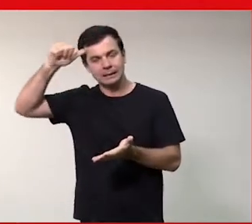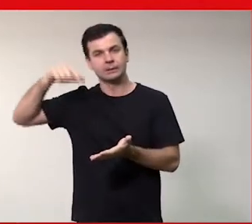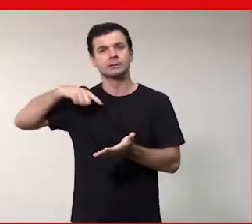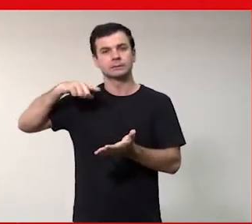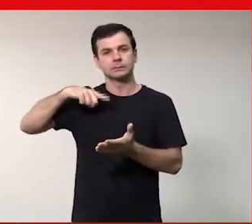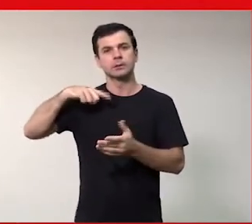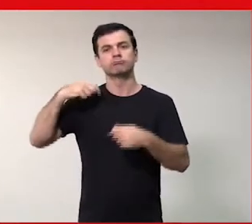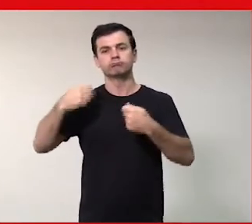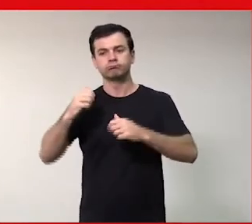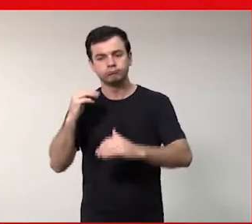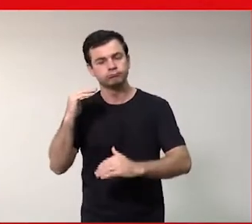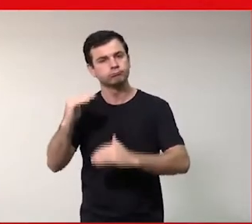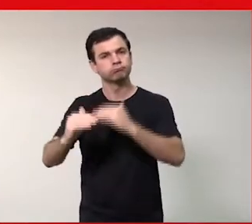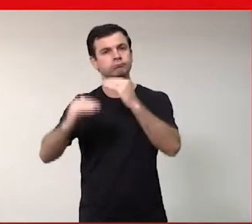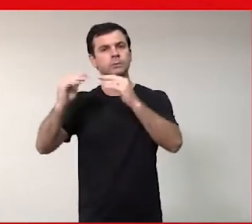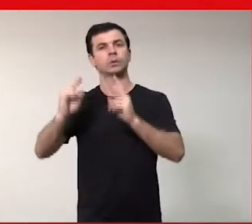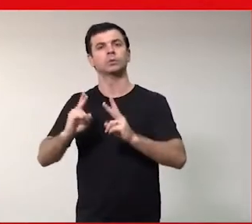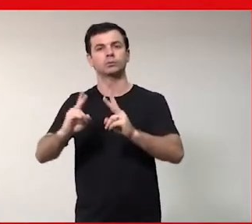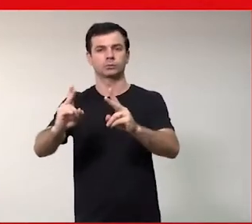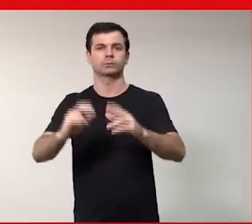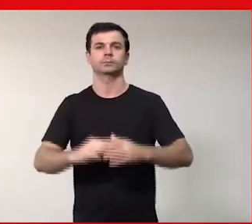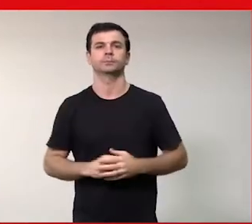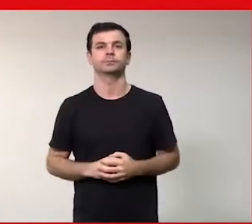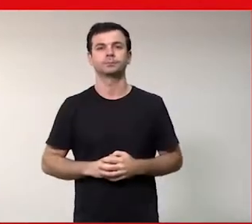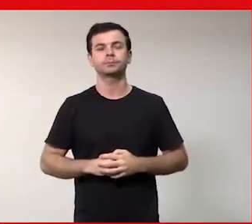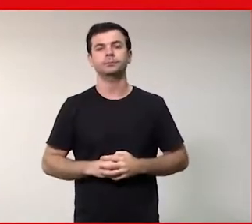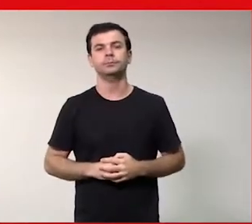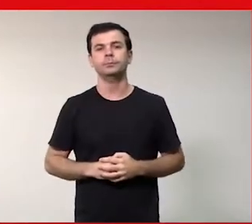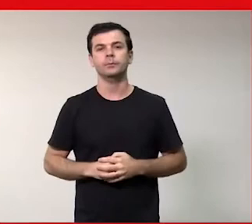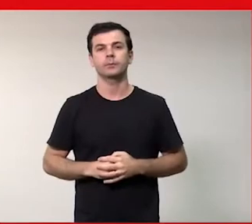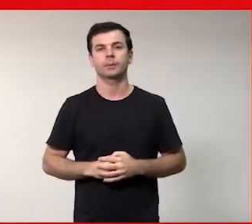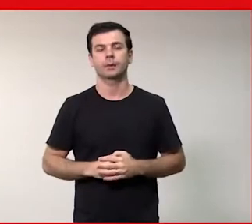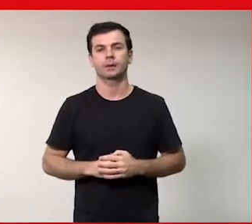crescer e a evoluir. Próximo, por favor.